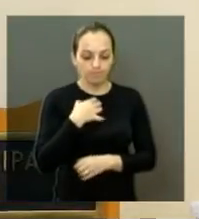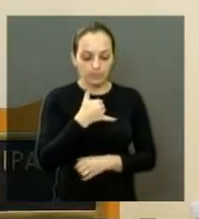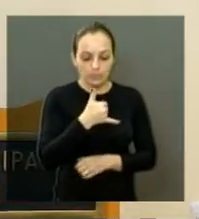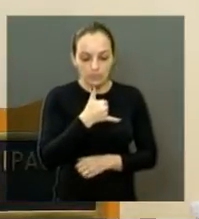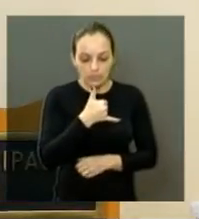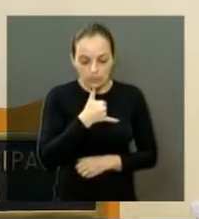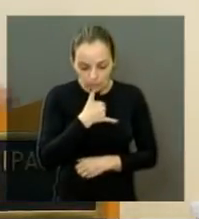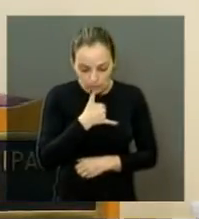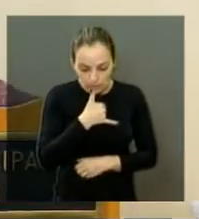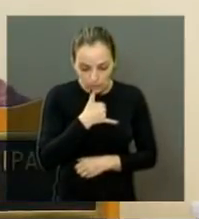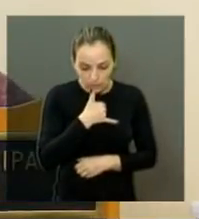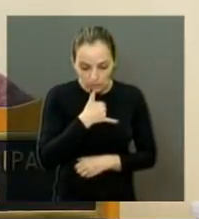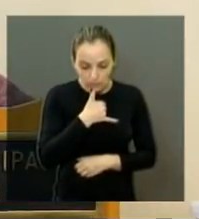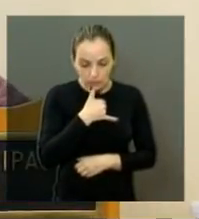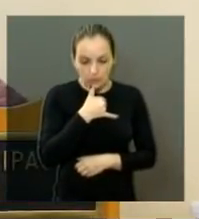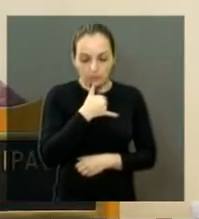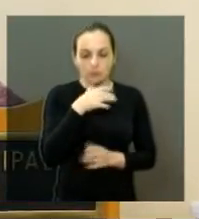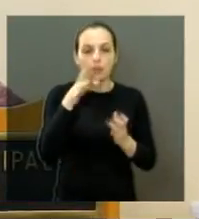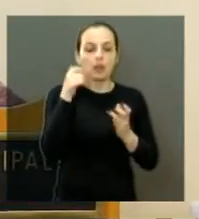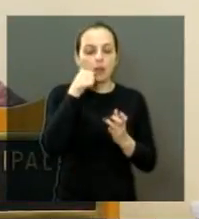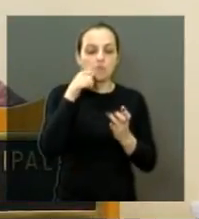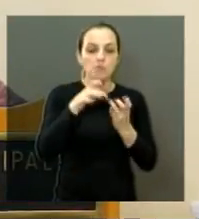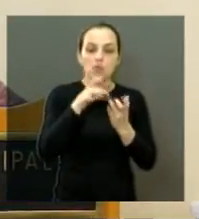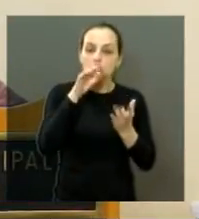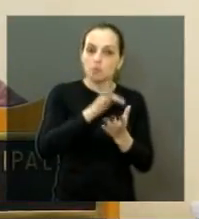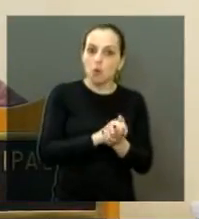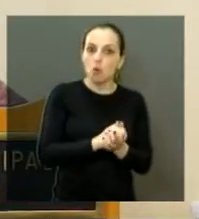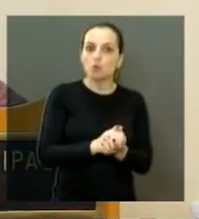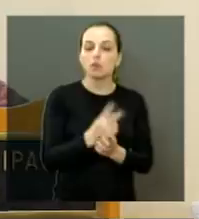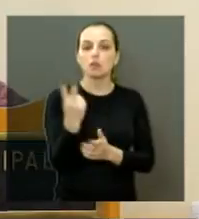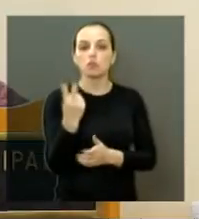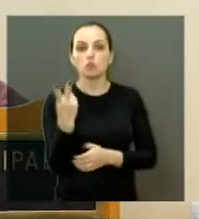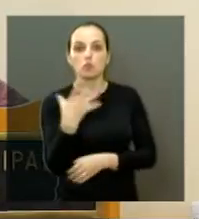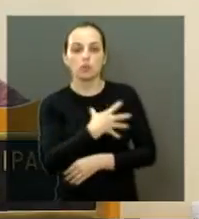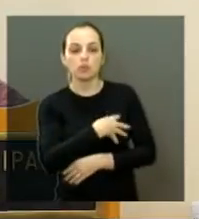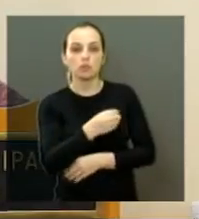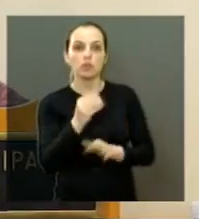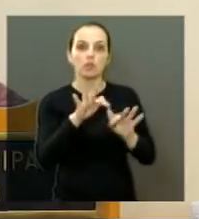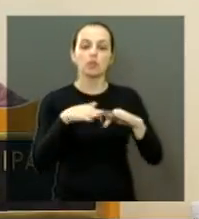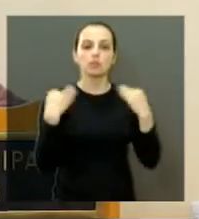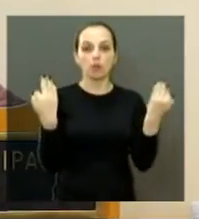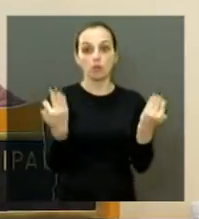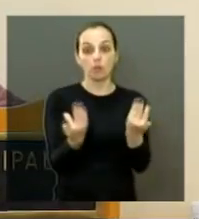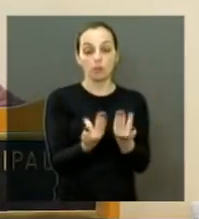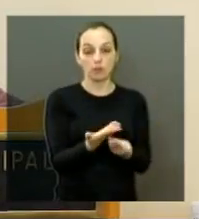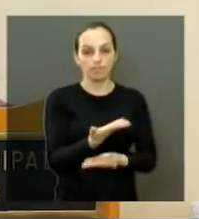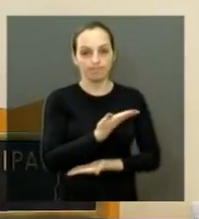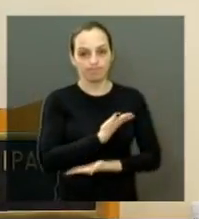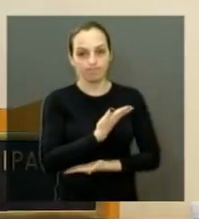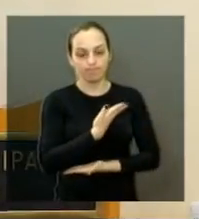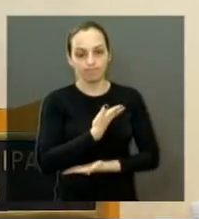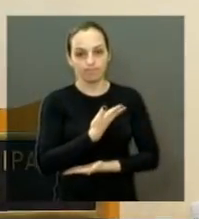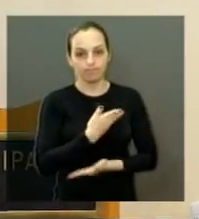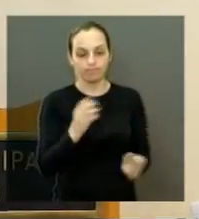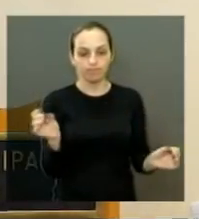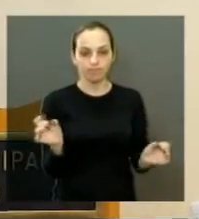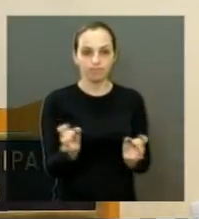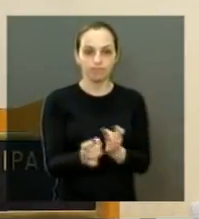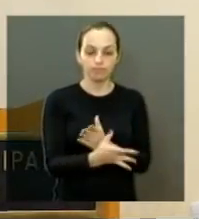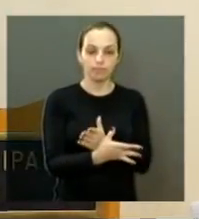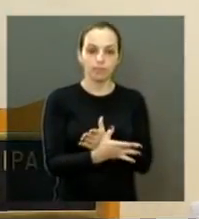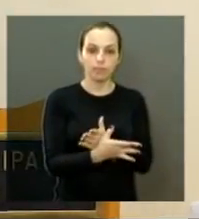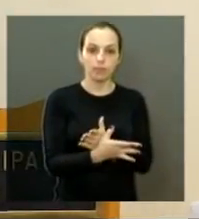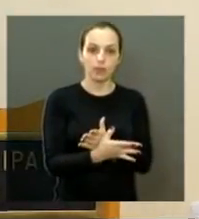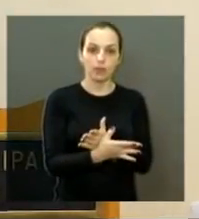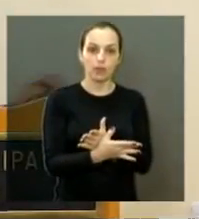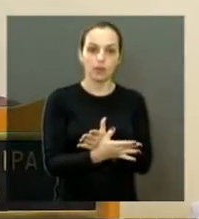Terezinha, a Sabrina, a Priscila, a sua família e a todos os seus amigos. Encerro a minha participação